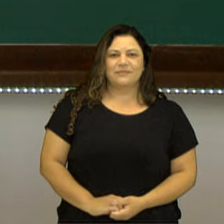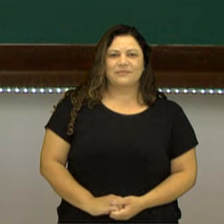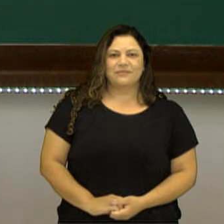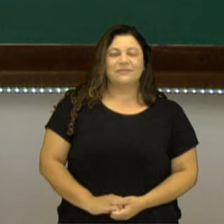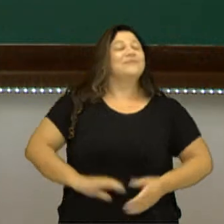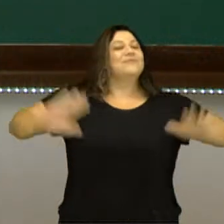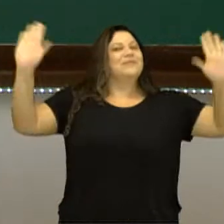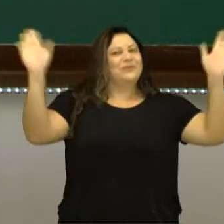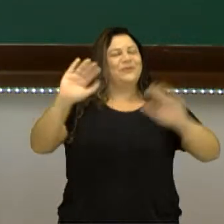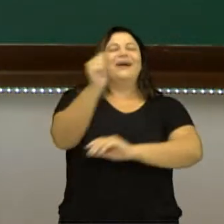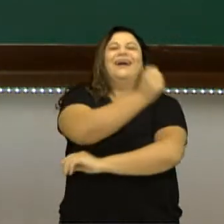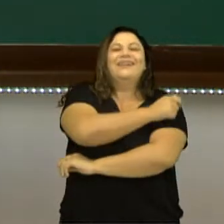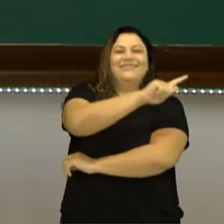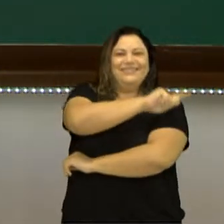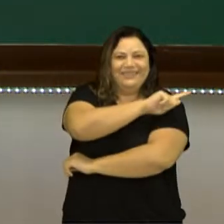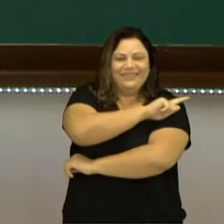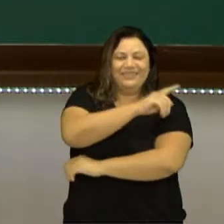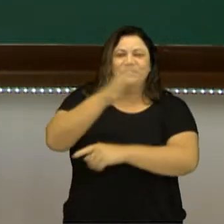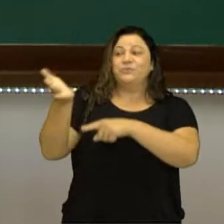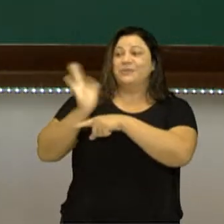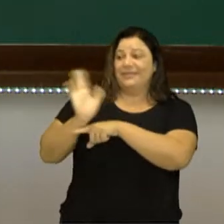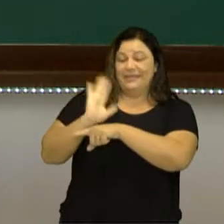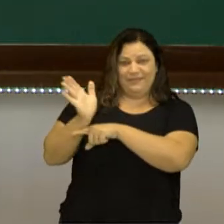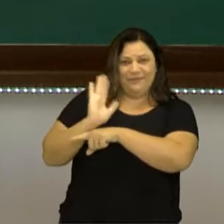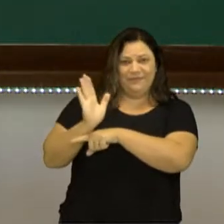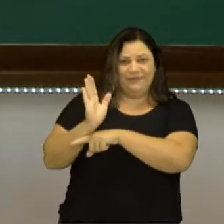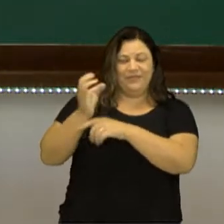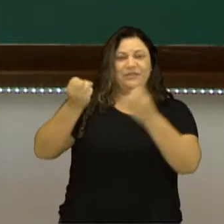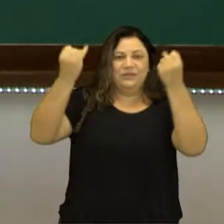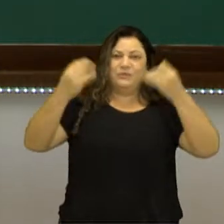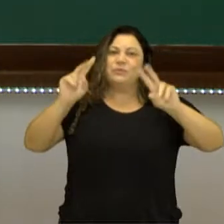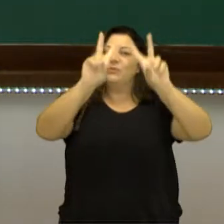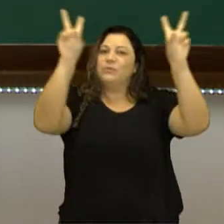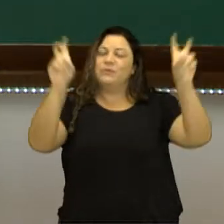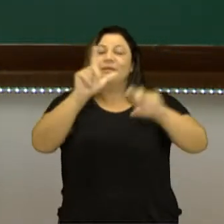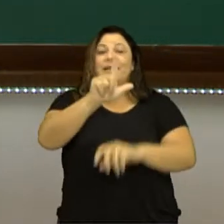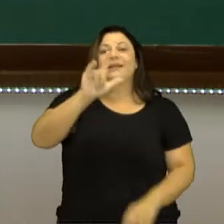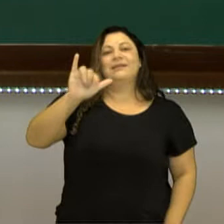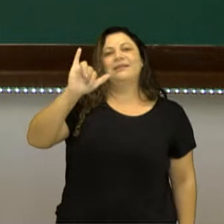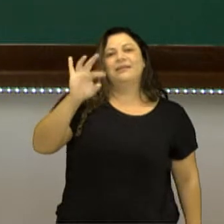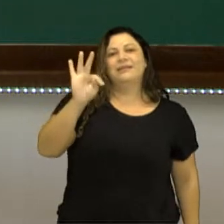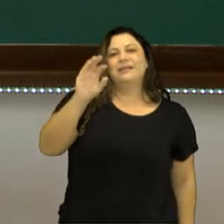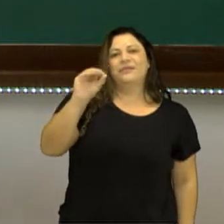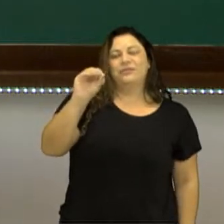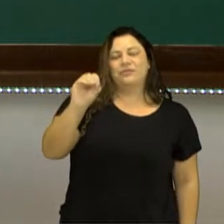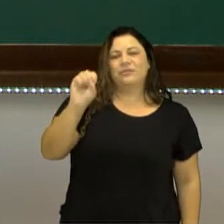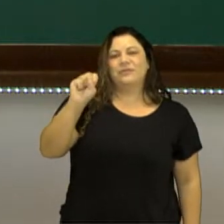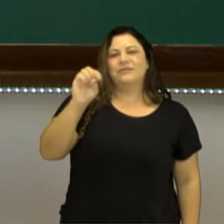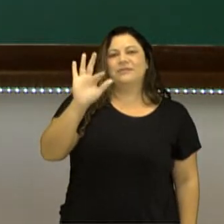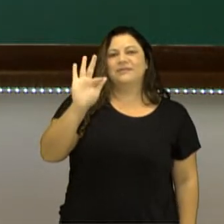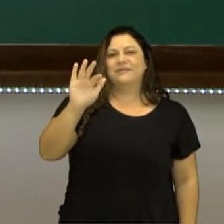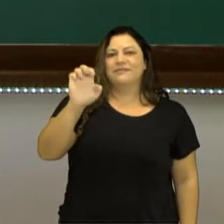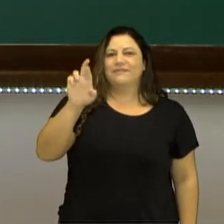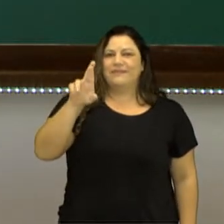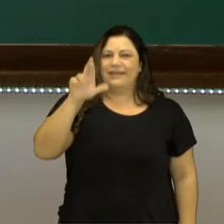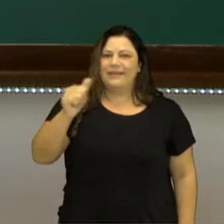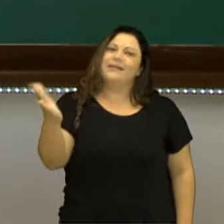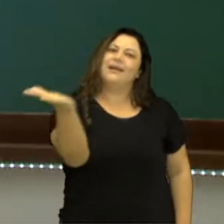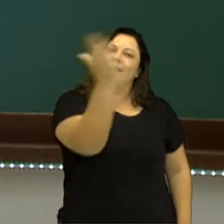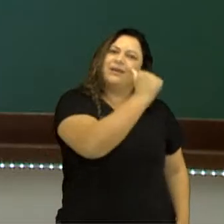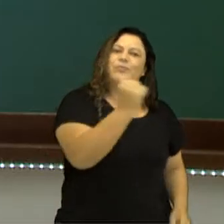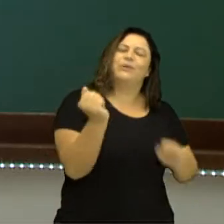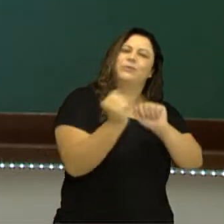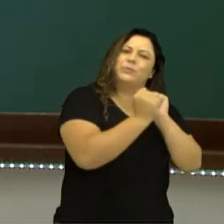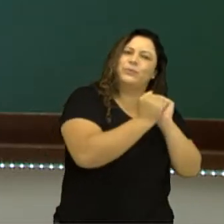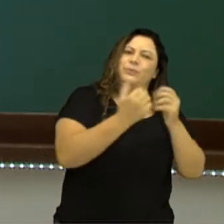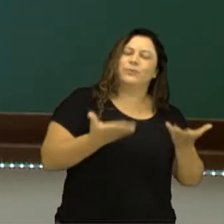Olá, estudantes do sétimo ano! Nesse vídeo, nós vamos falar sobre a litosfera. Então, acompanhem comigo. Quando nós